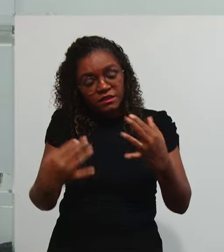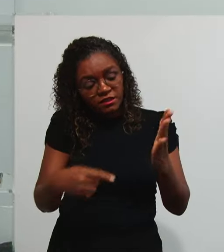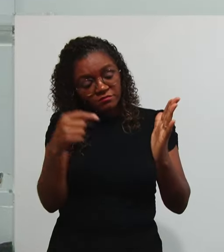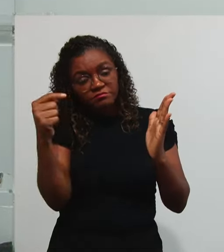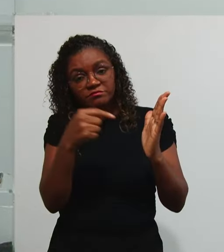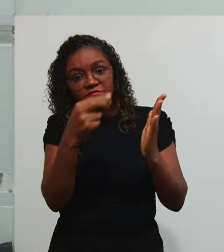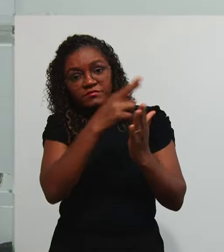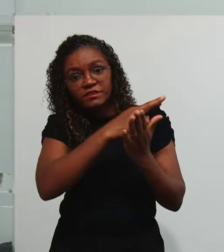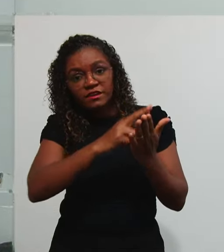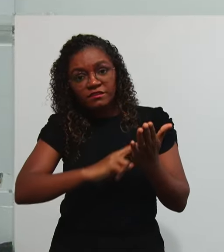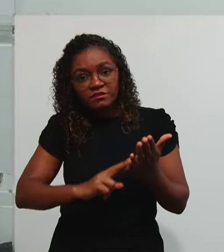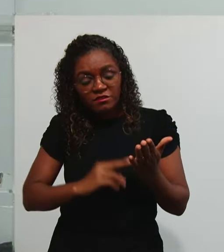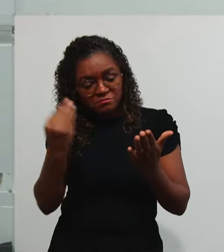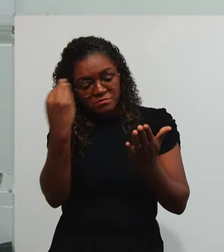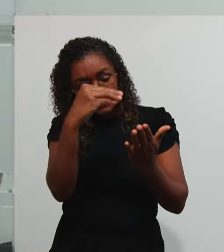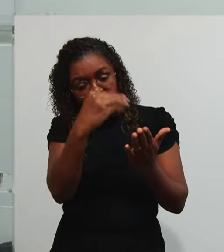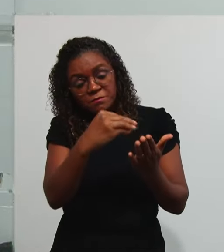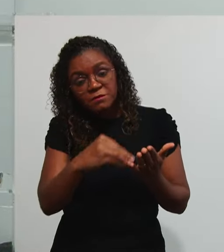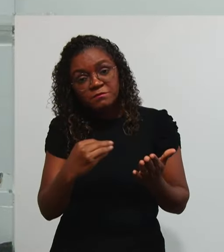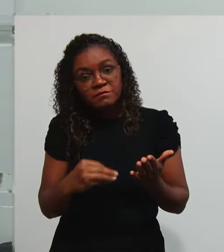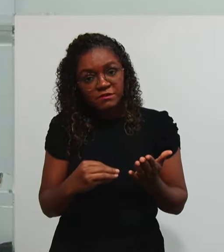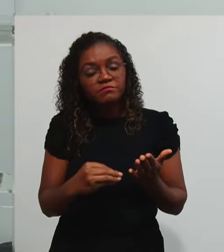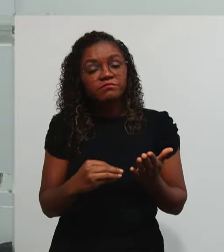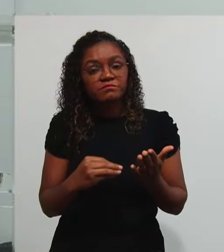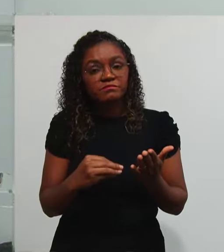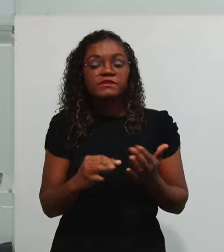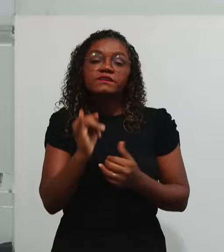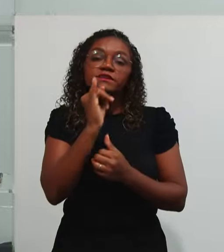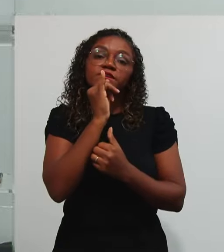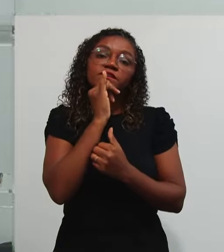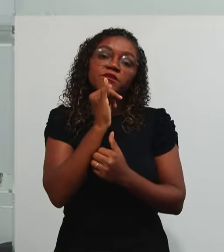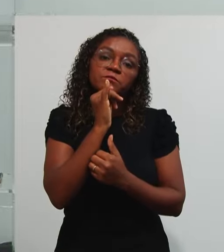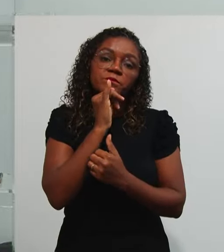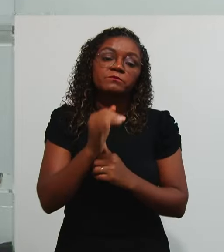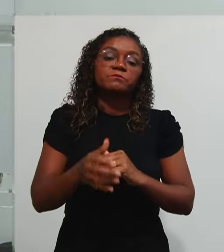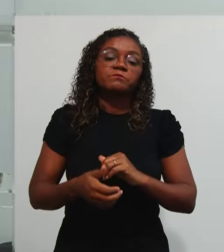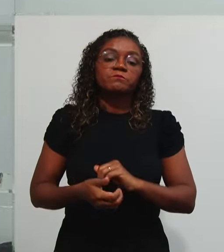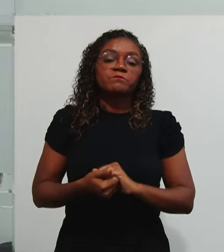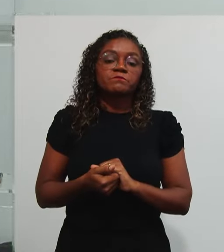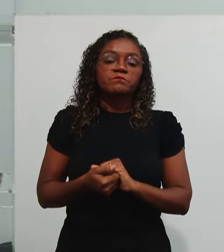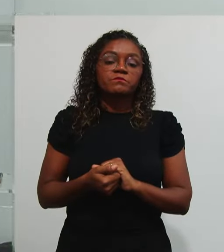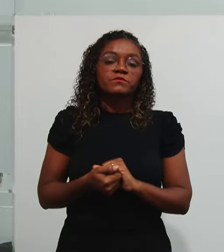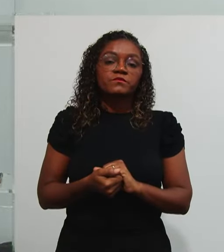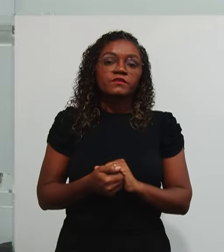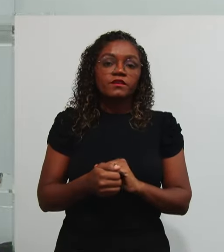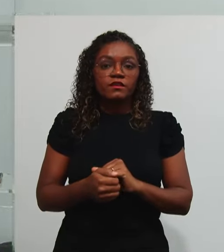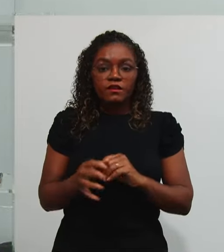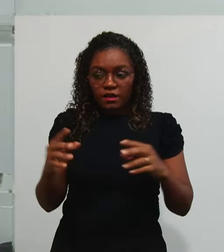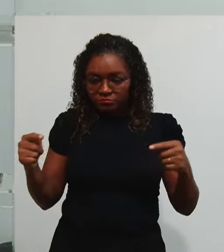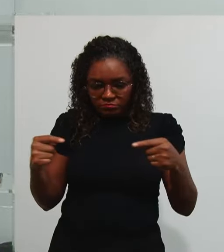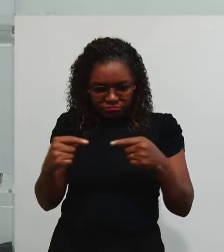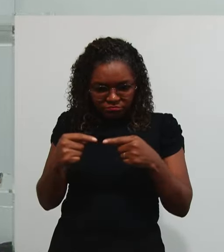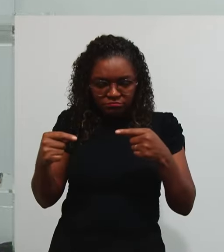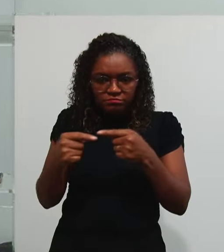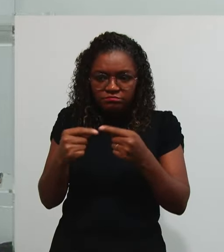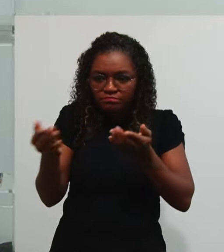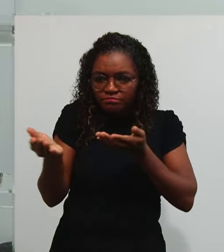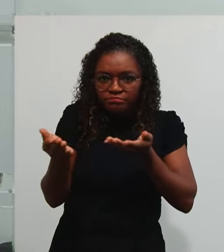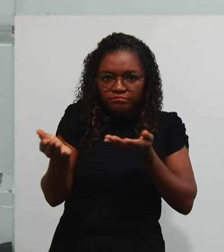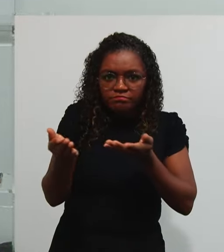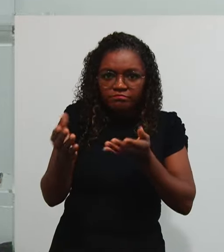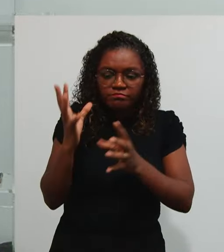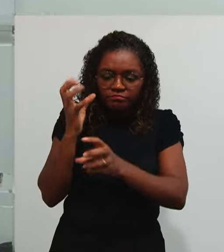Entre lá Com A conciliação Financeira E aí Na conciliação Financeira Traga